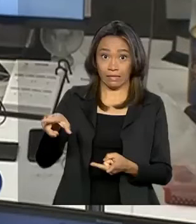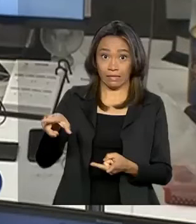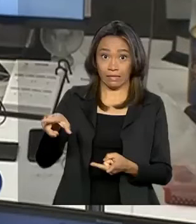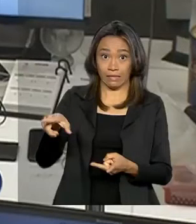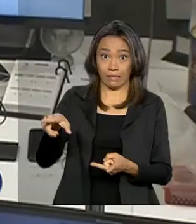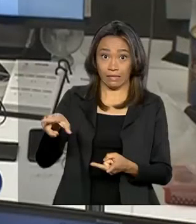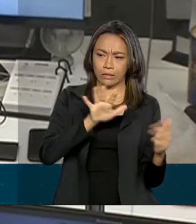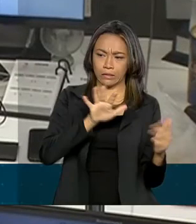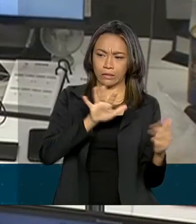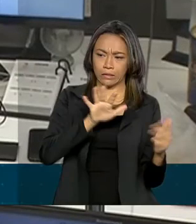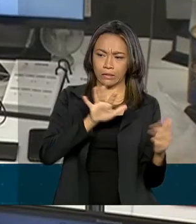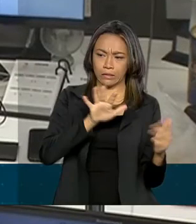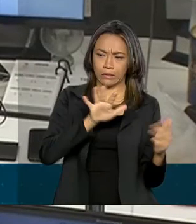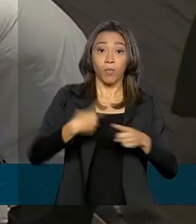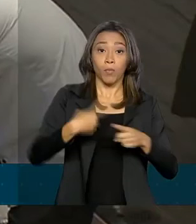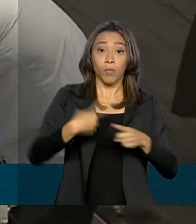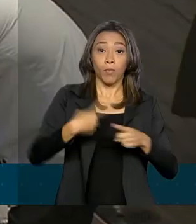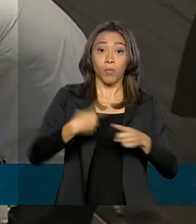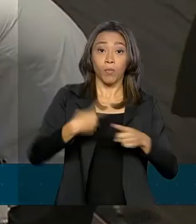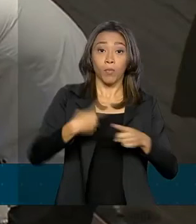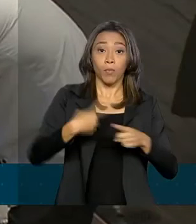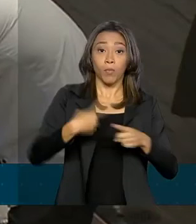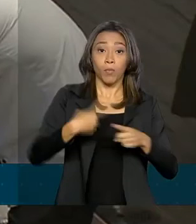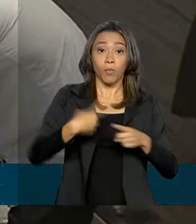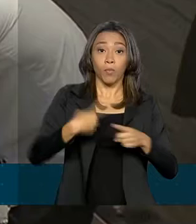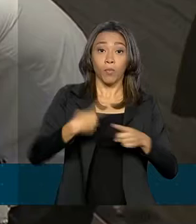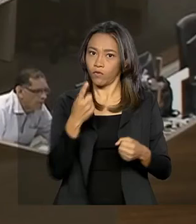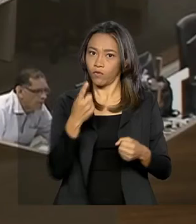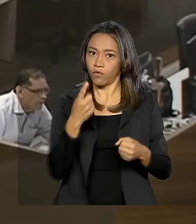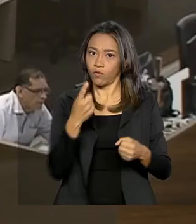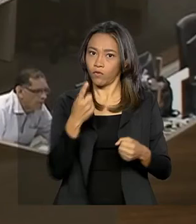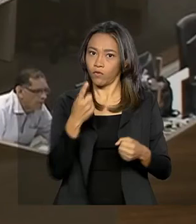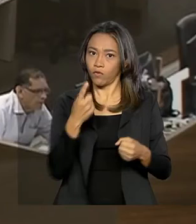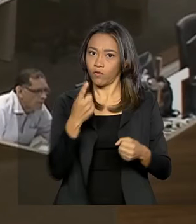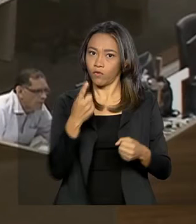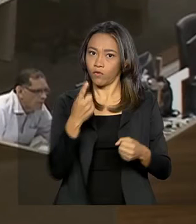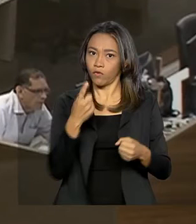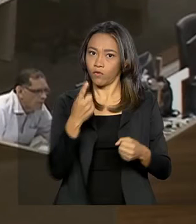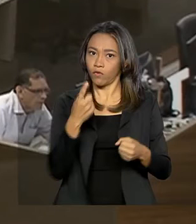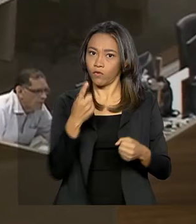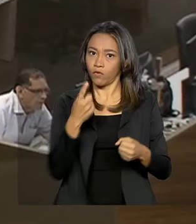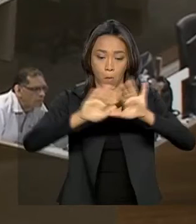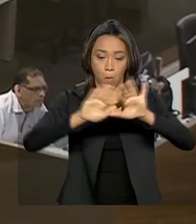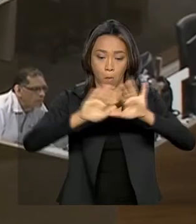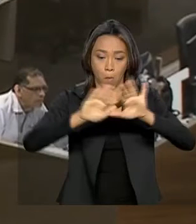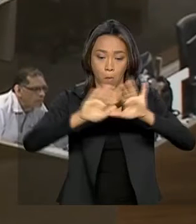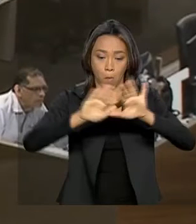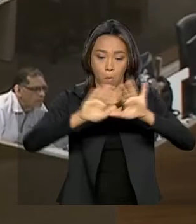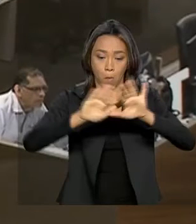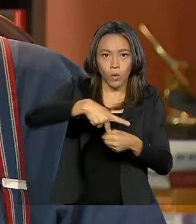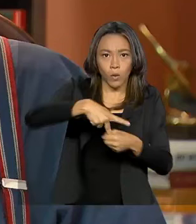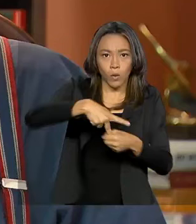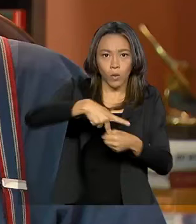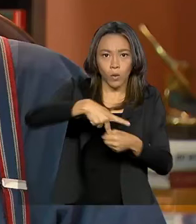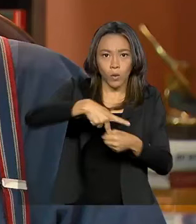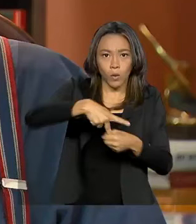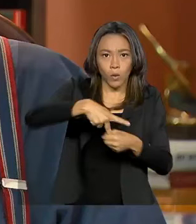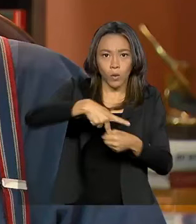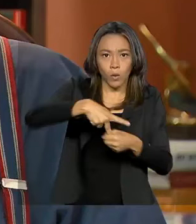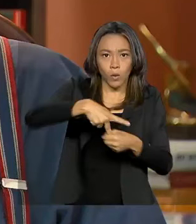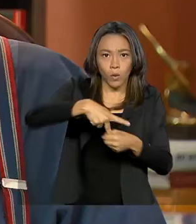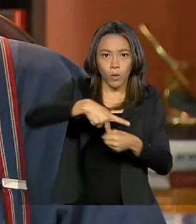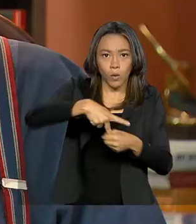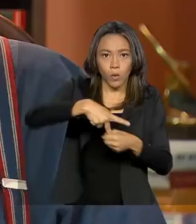contratos futuros do petróleo operaram em alta nesta segunda-feira, com o preço do barril na casa dos 70 dólares. Para este